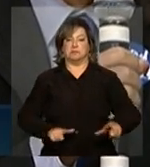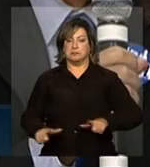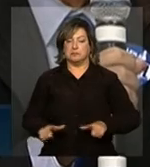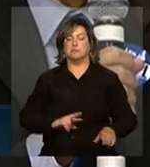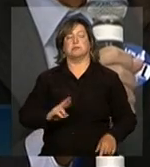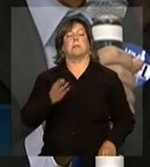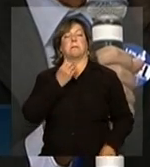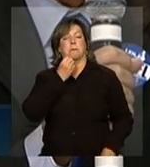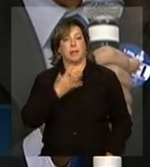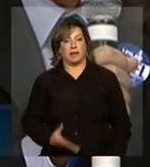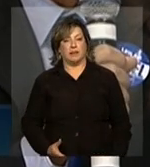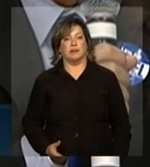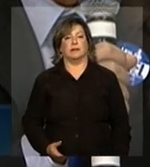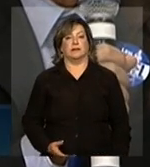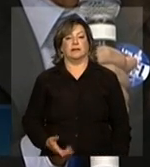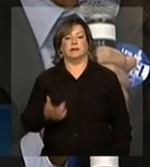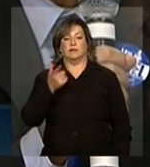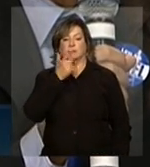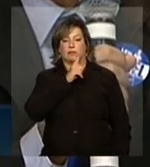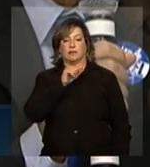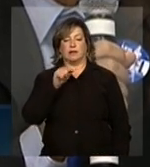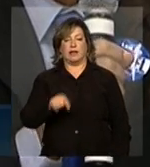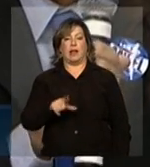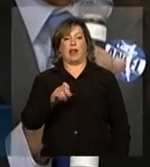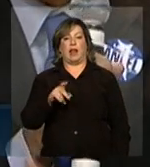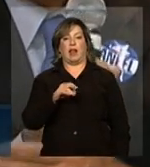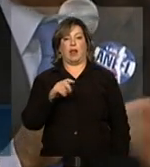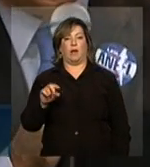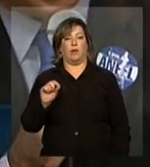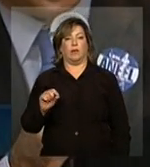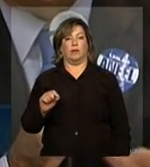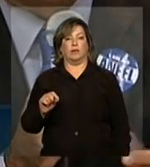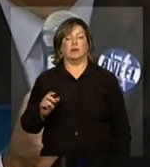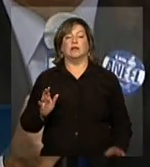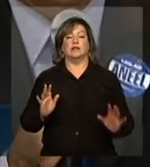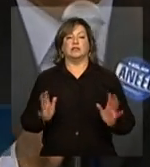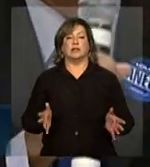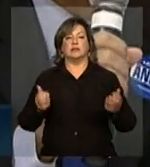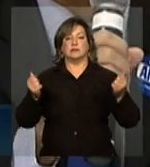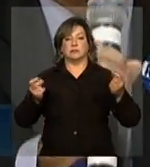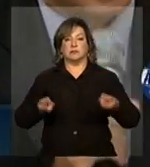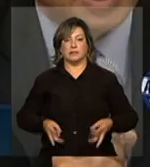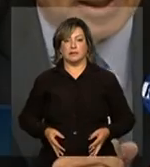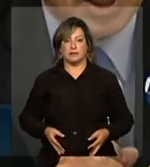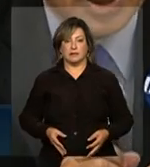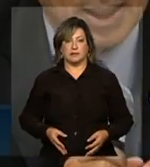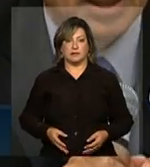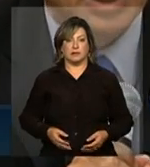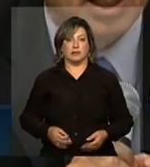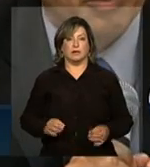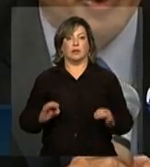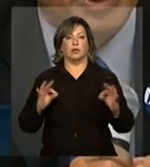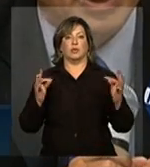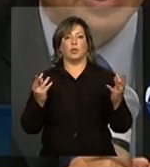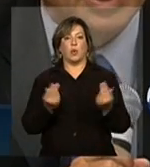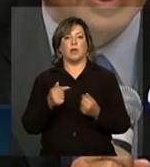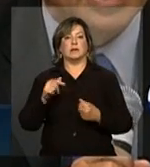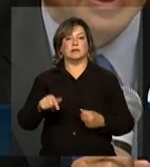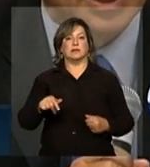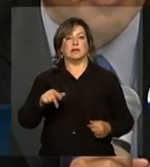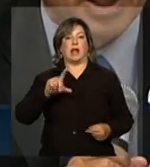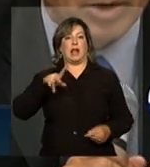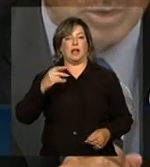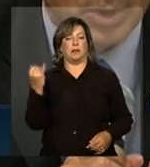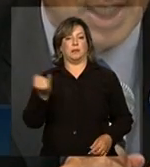e que alcançaram esse leilão. E já explicado aí todas as vantagens dessa linha, a importância